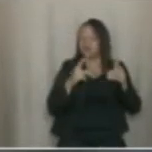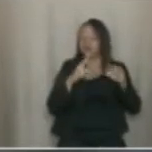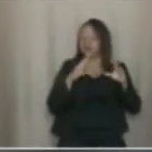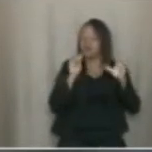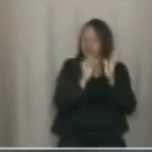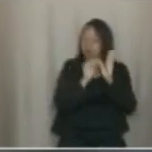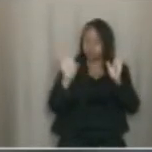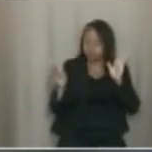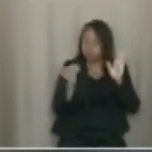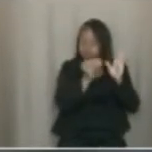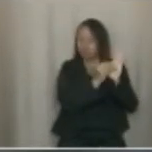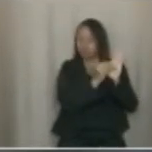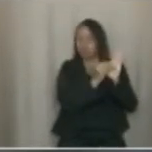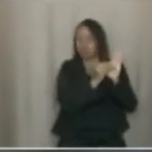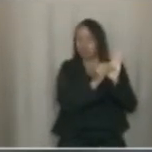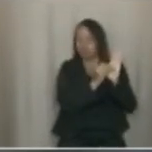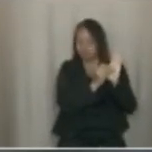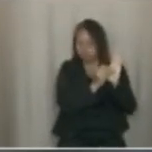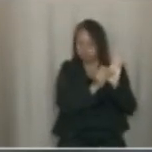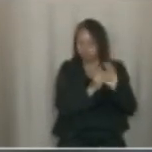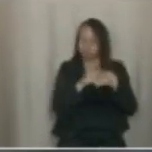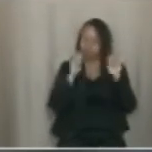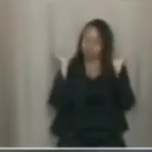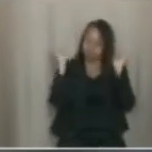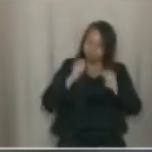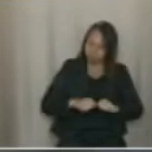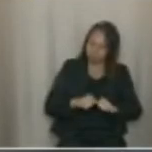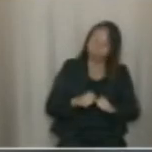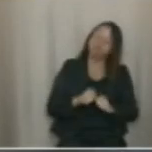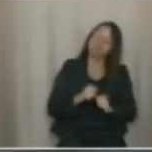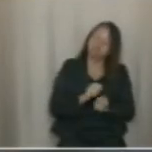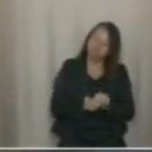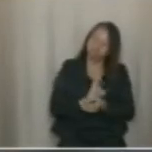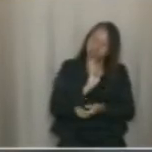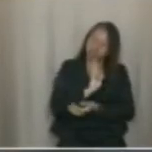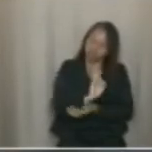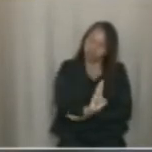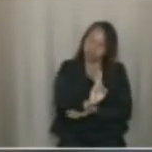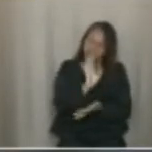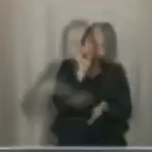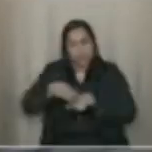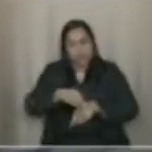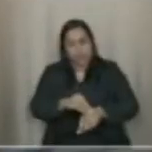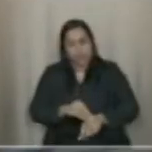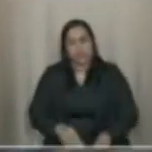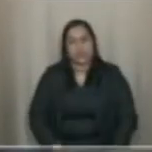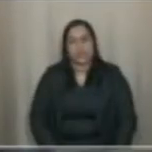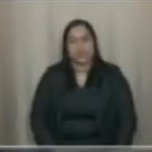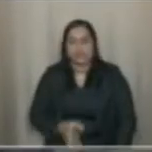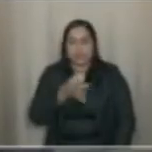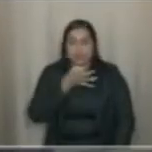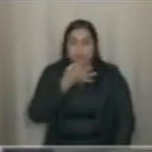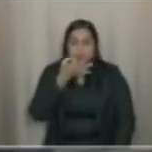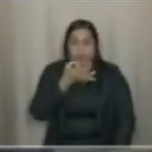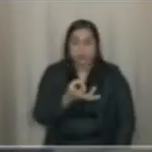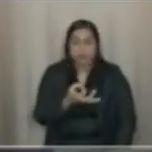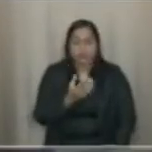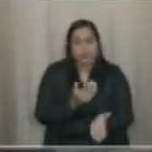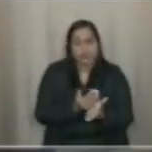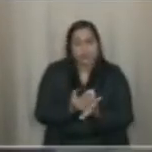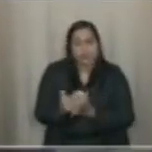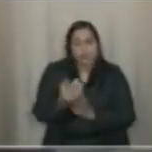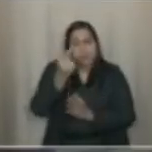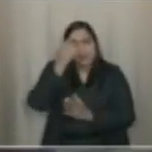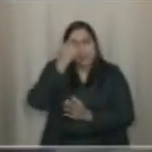território, para que possamos dar uma resposta efetiva. Eu sugiro que a gente comece a pensar